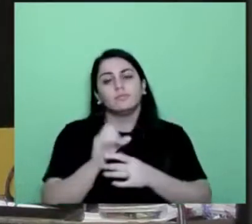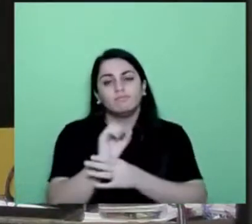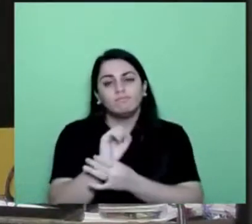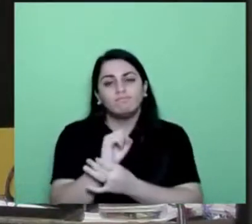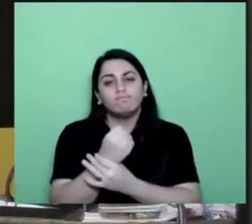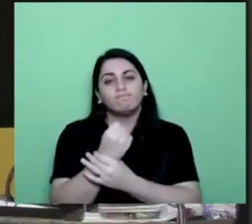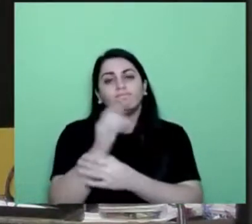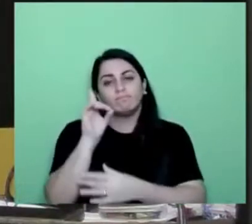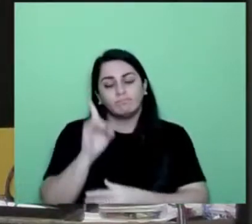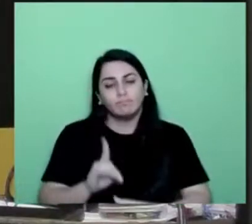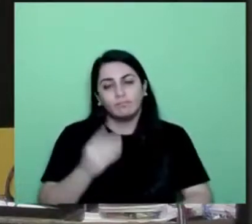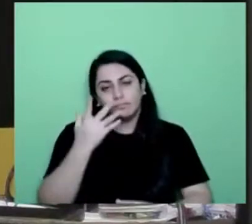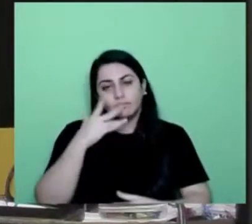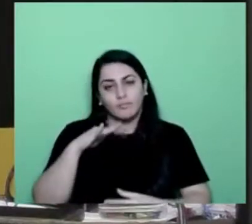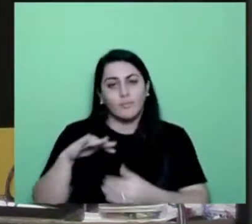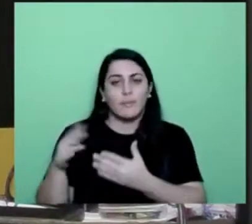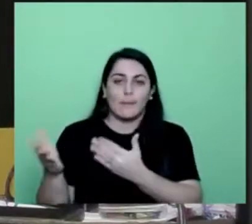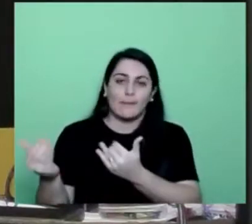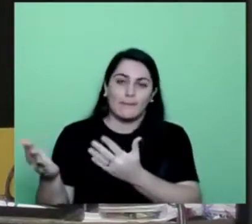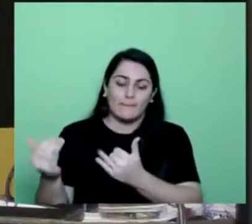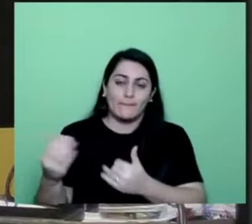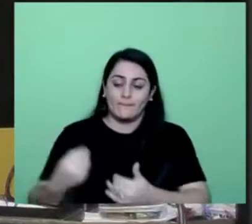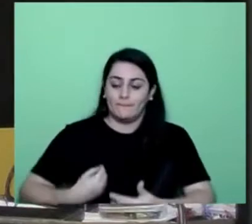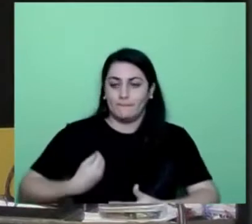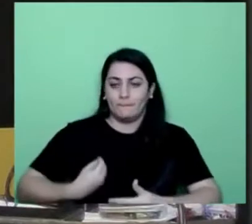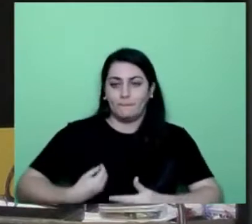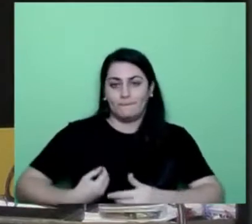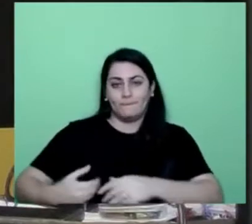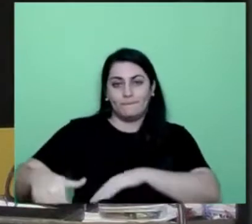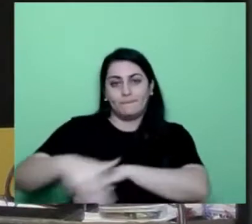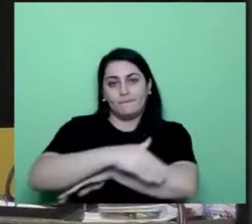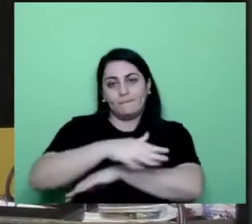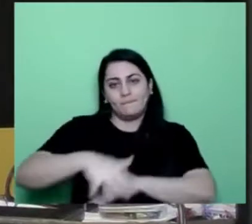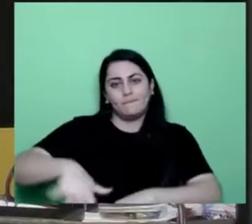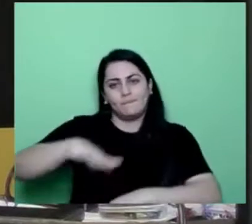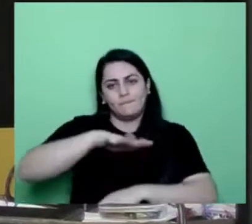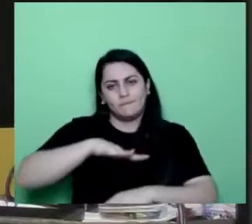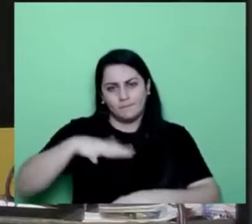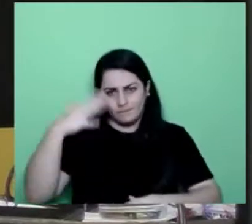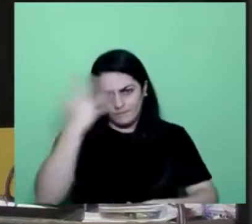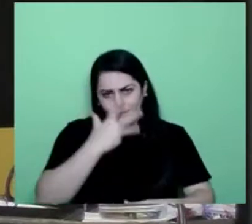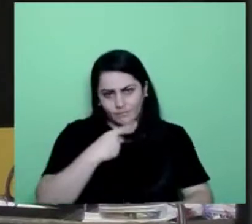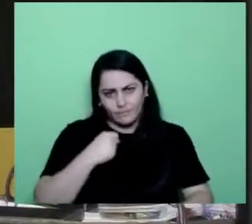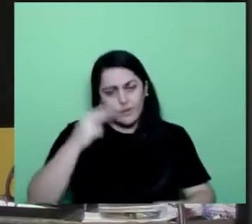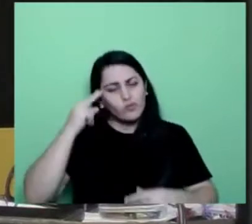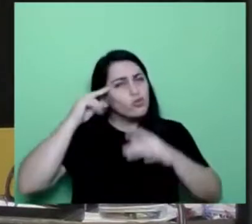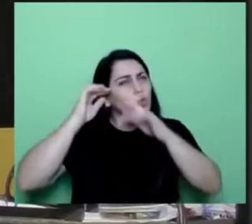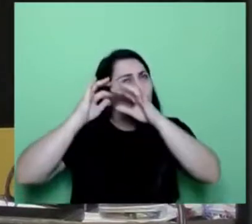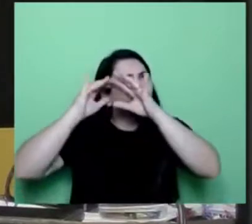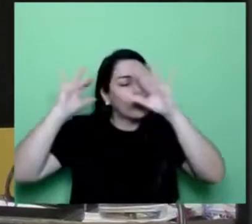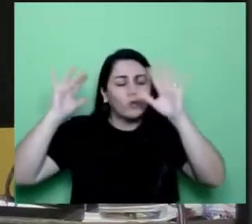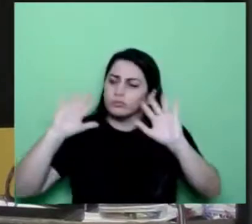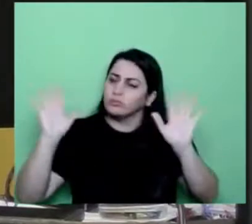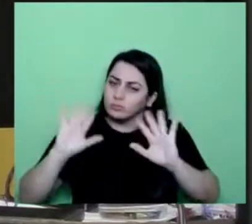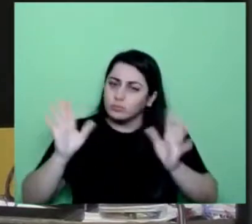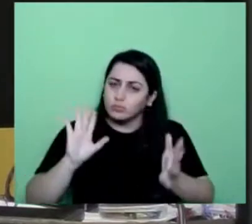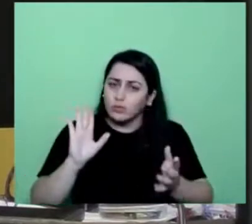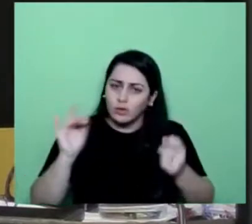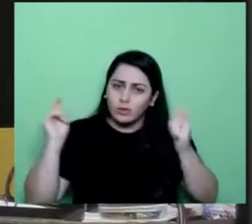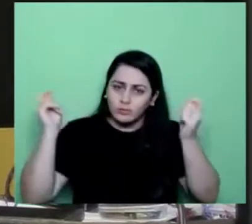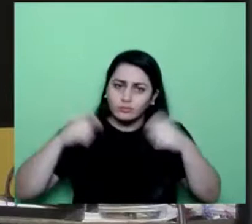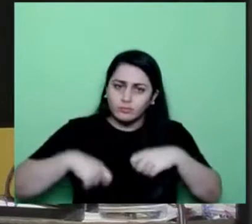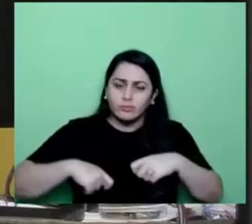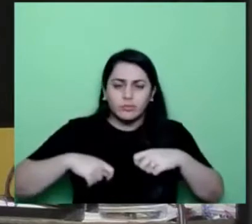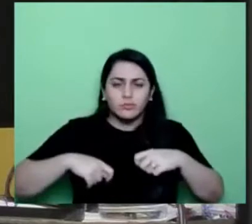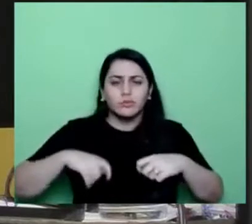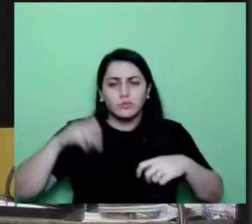do direito da criança e do adolescente em situação de e na rua. Lindo, não é, gente? Não é sonho, não. Não é utopia, não. É possível. E eu